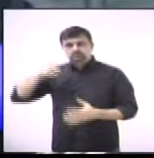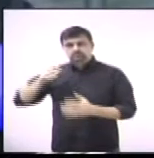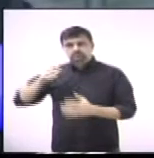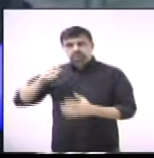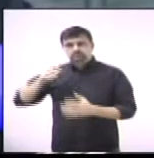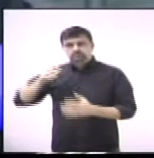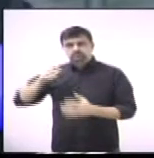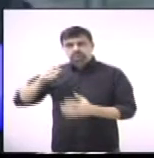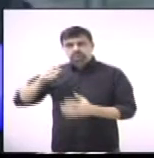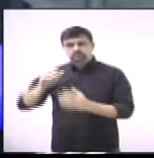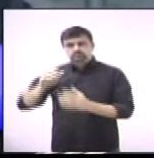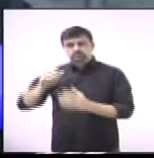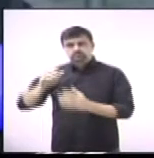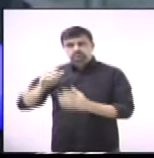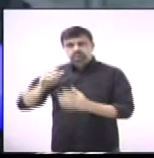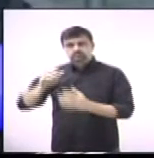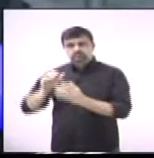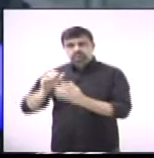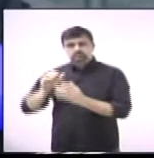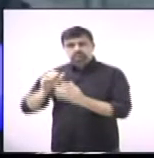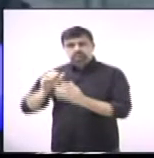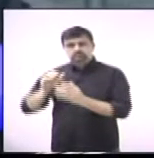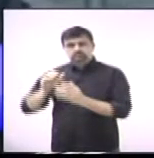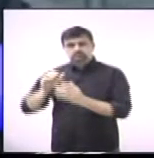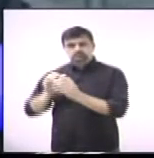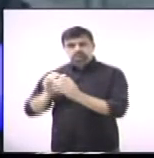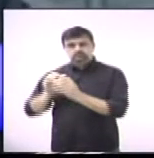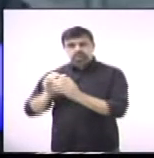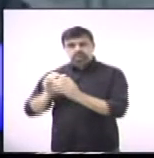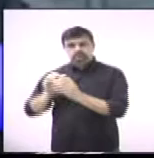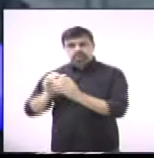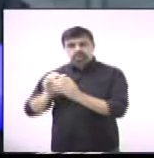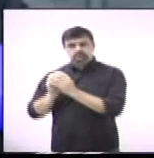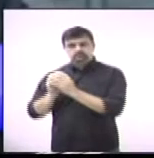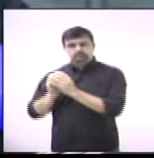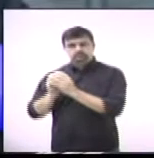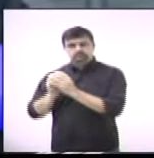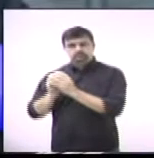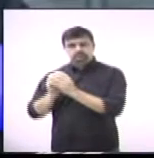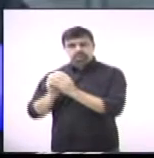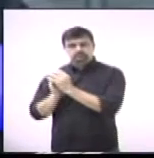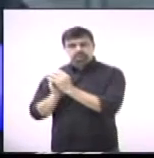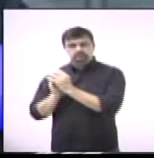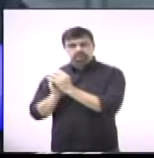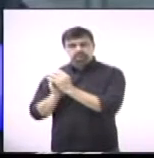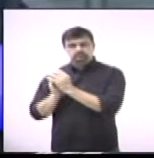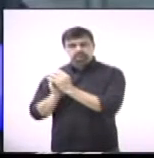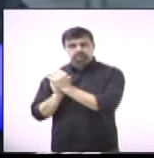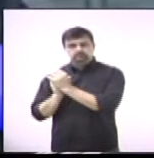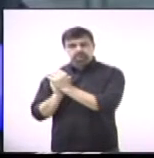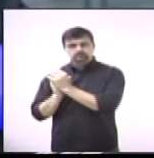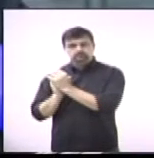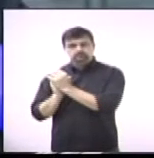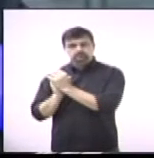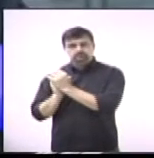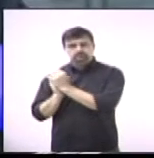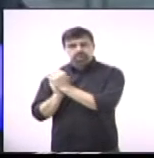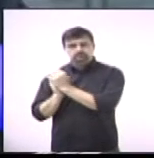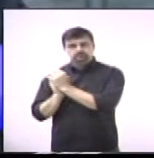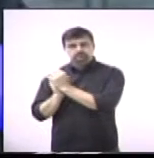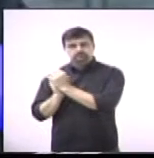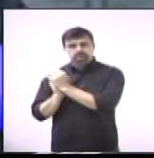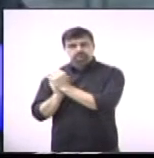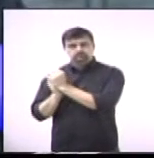militantes do PT, sempre presentes, sempre atuantes aqui, prestigiando os trabalhos dessa casa.